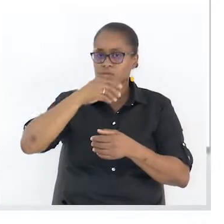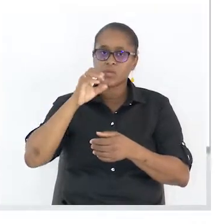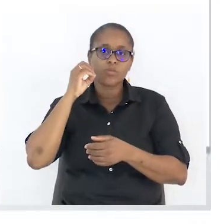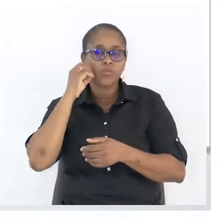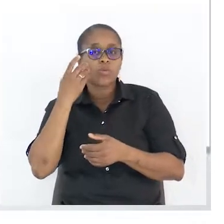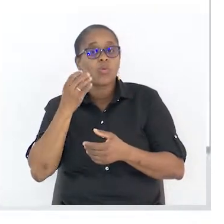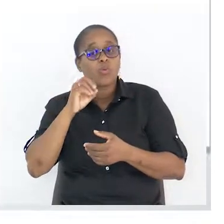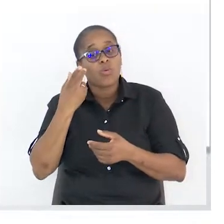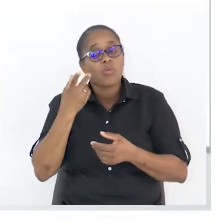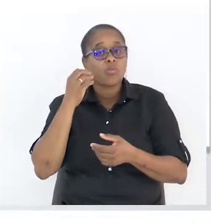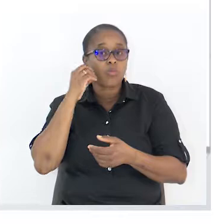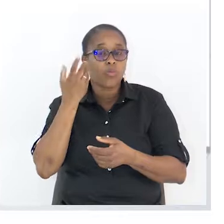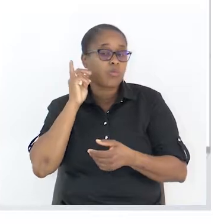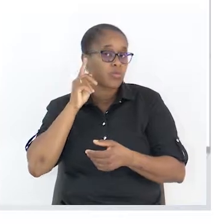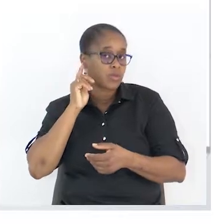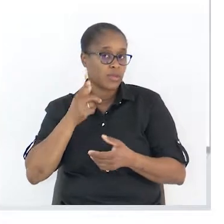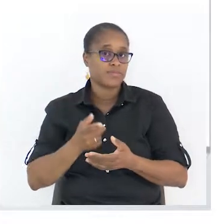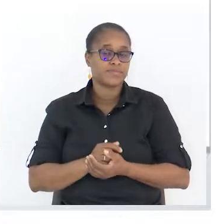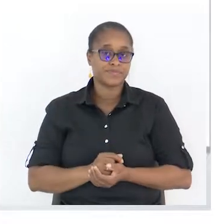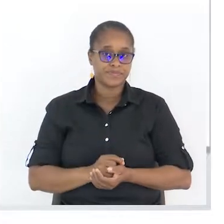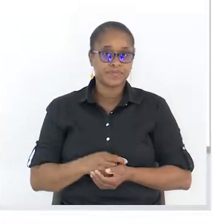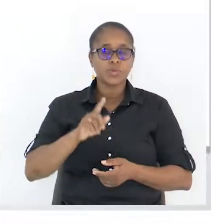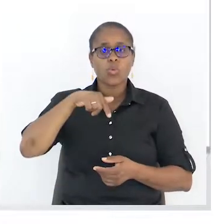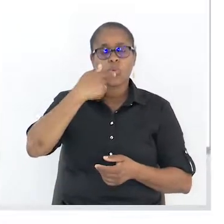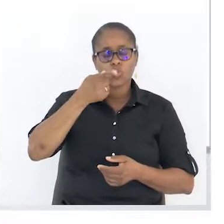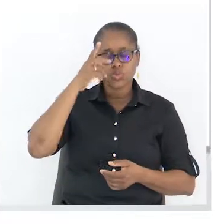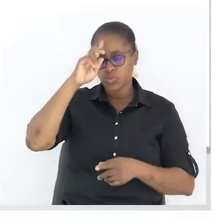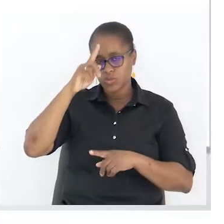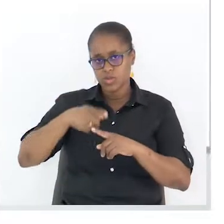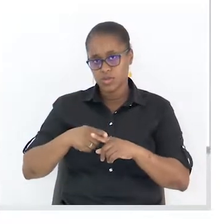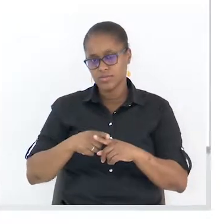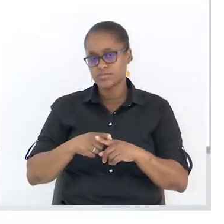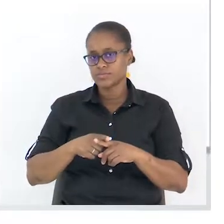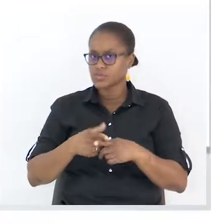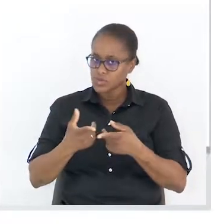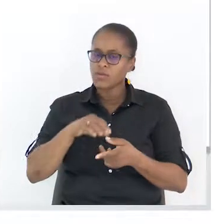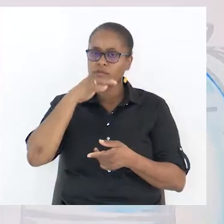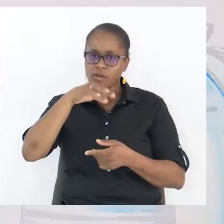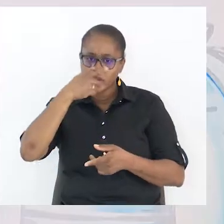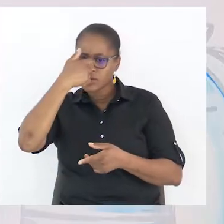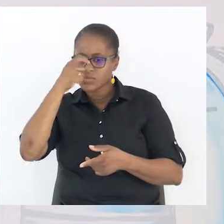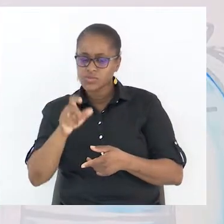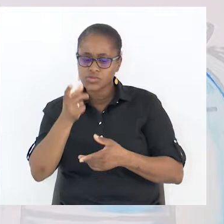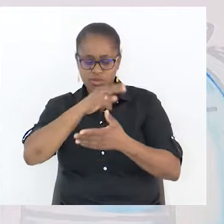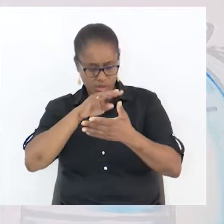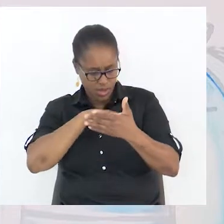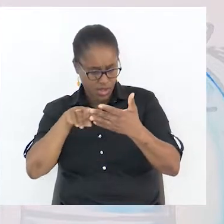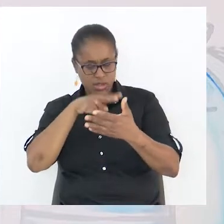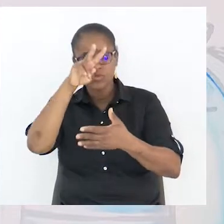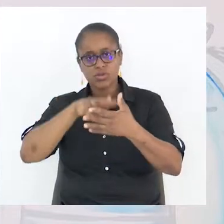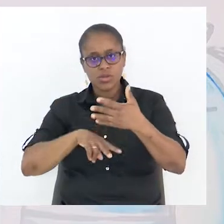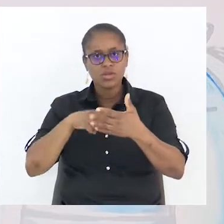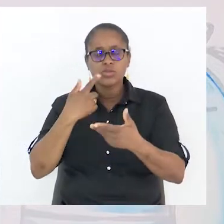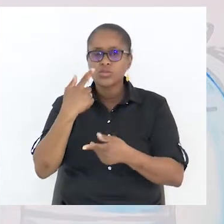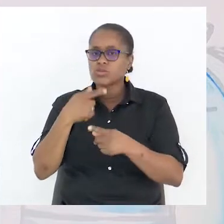Um outro objetivo é convencer o leitor do texto de um determinado ponto de vista. Tu tens uma forma de ver,